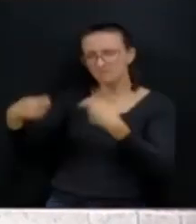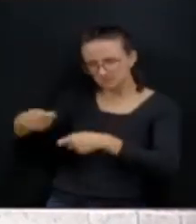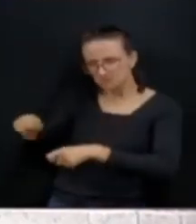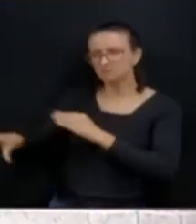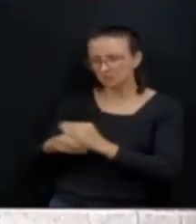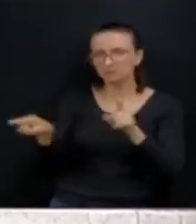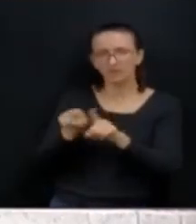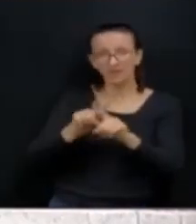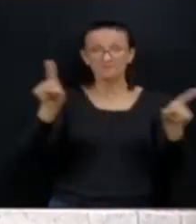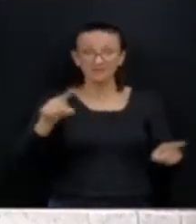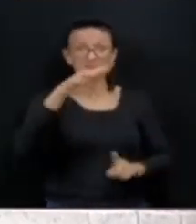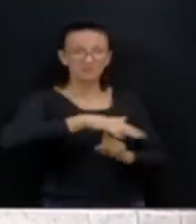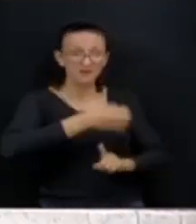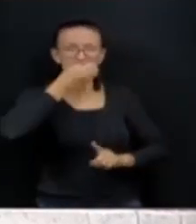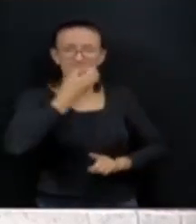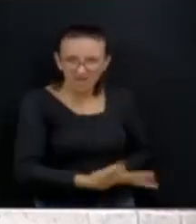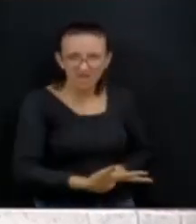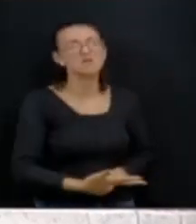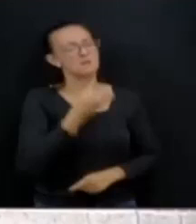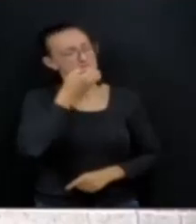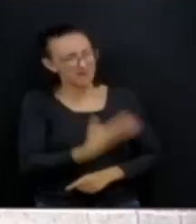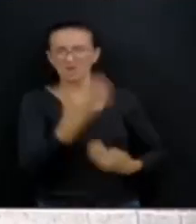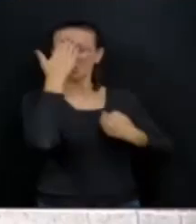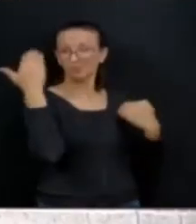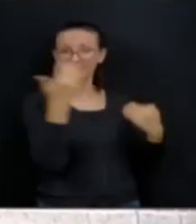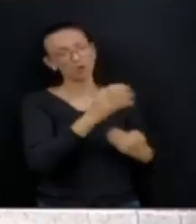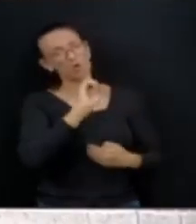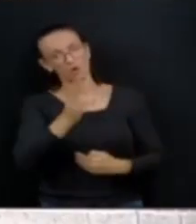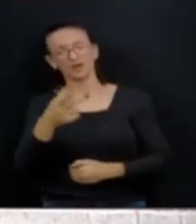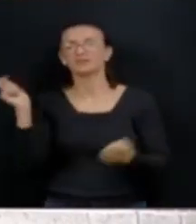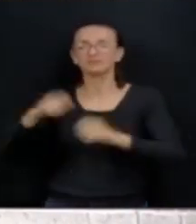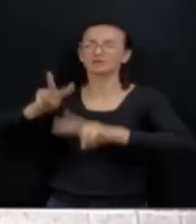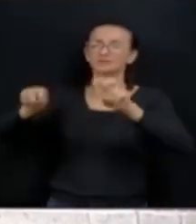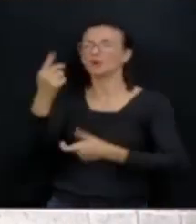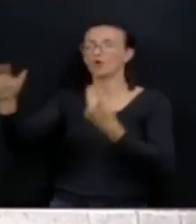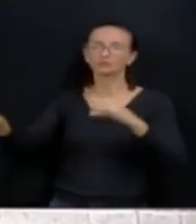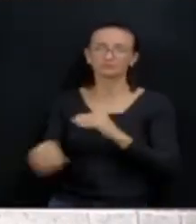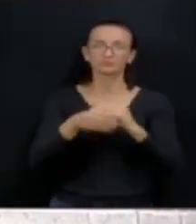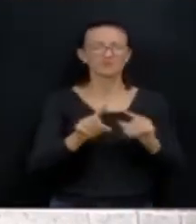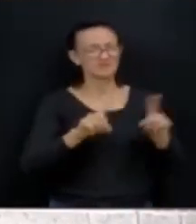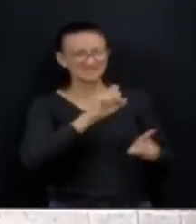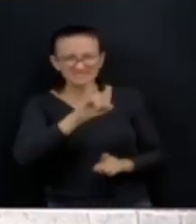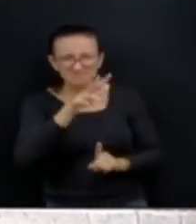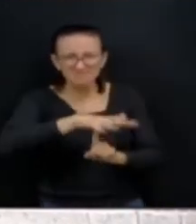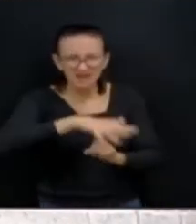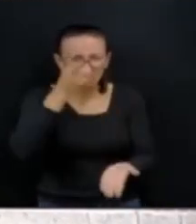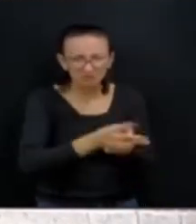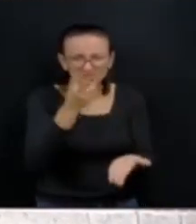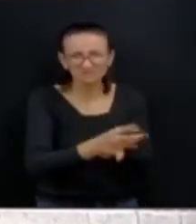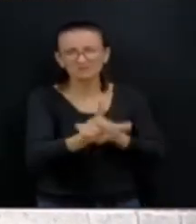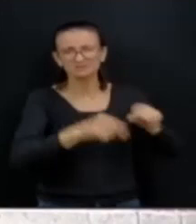Quando o Paraná estiver bem, muito bem e obrigado, a gente cuida das outras coisas. Enquanto o Paraná estiver nessa escolha